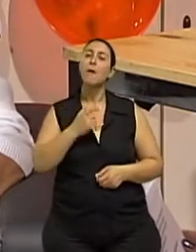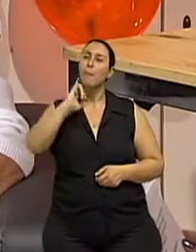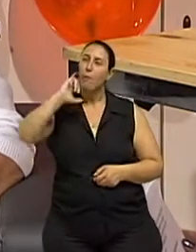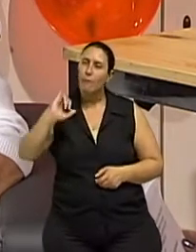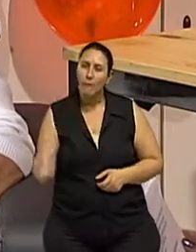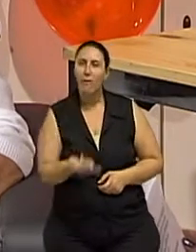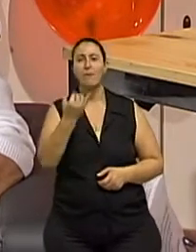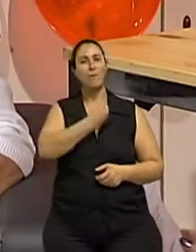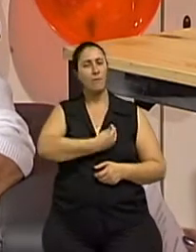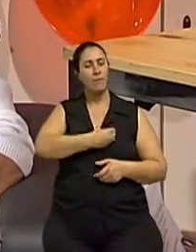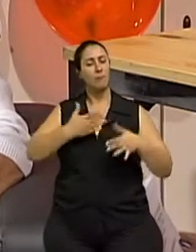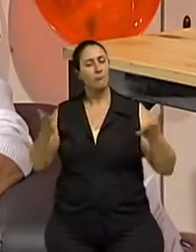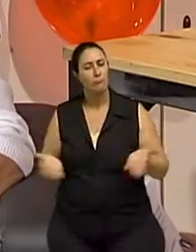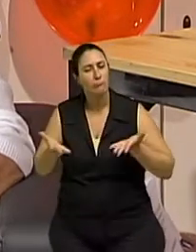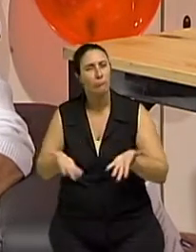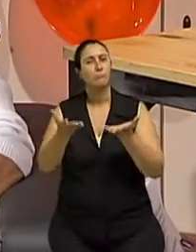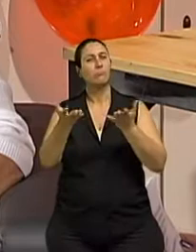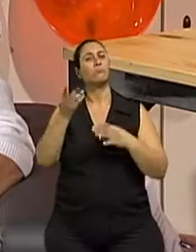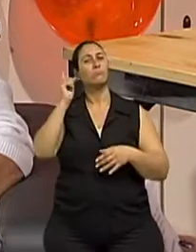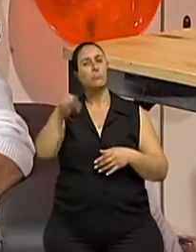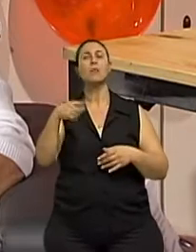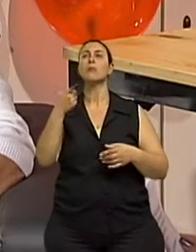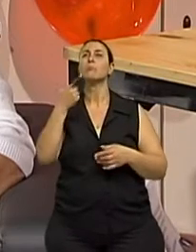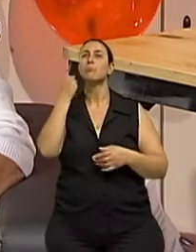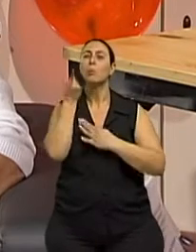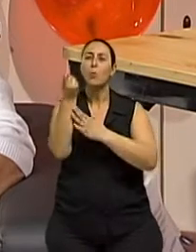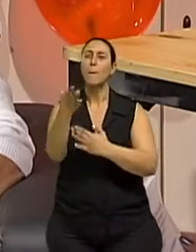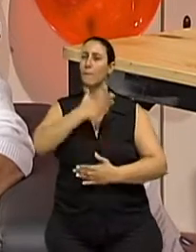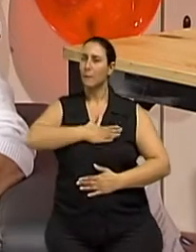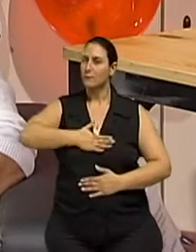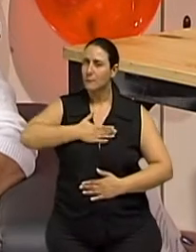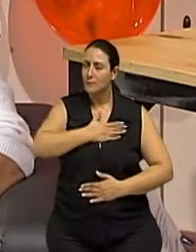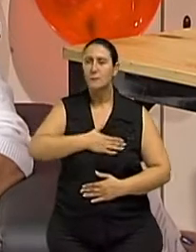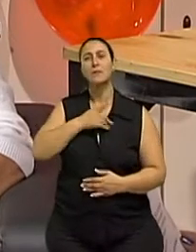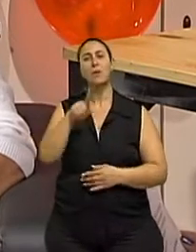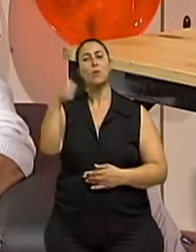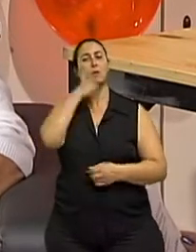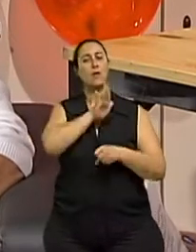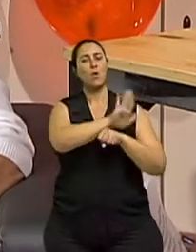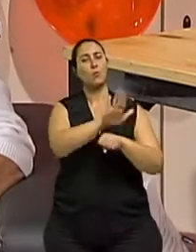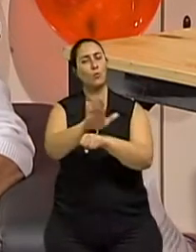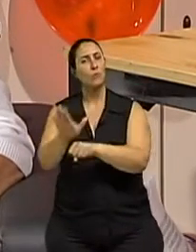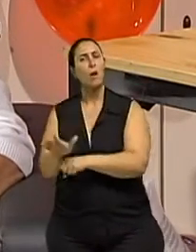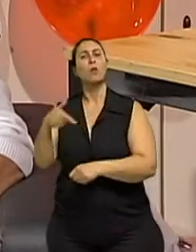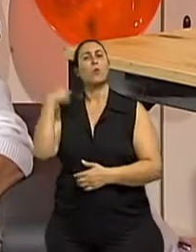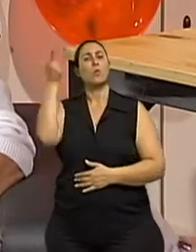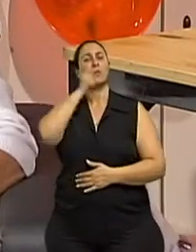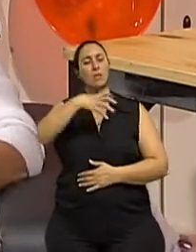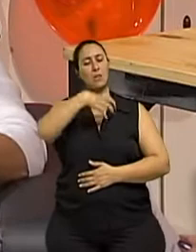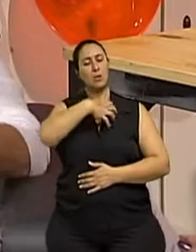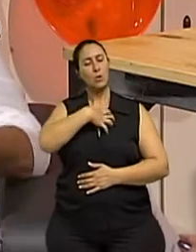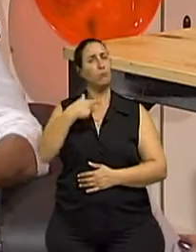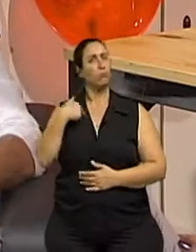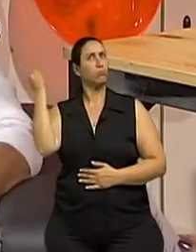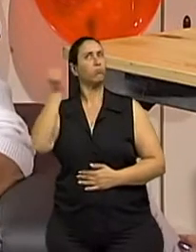com outras atividades que nos tragam prazer, que nos permitam ajudar o outro, sentir-se úteis